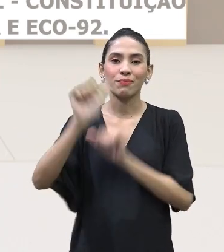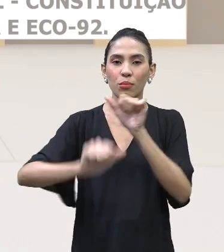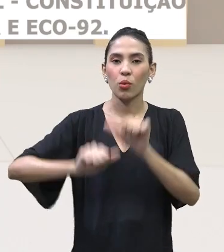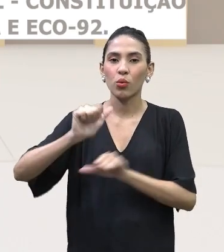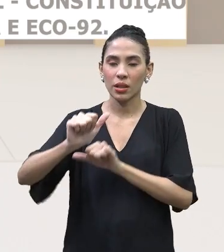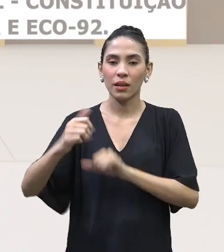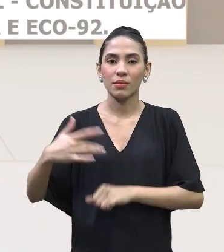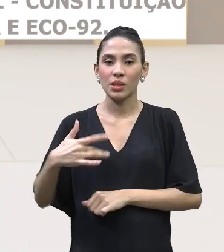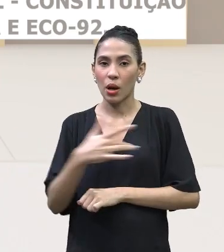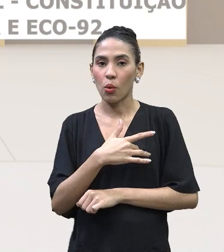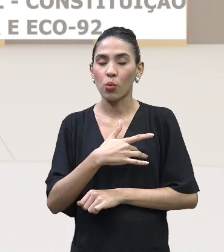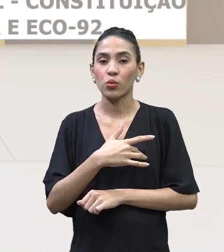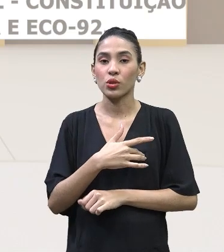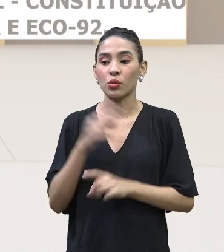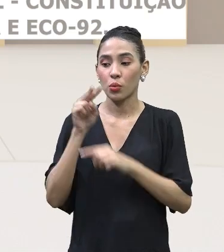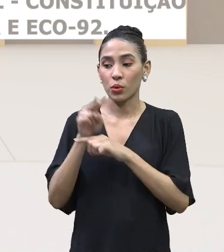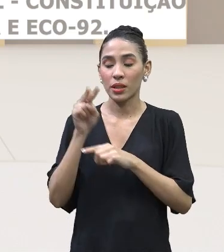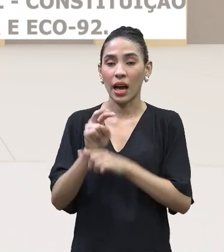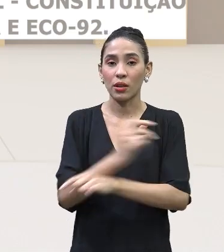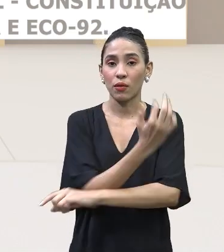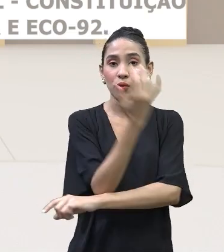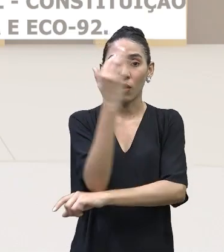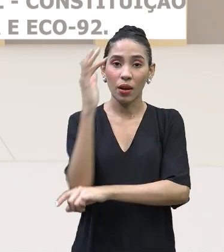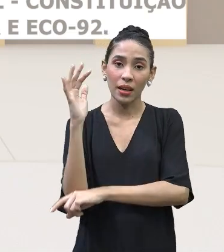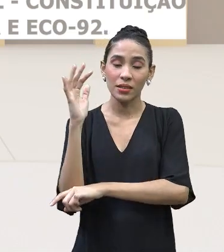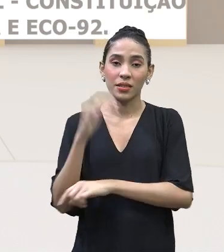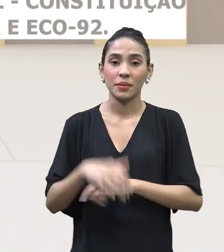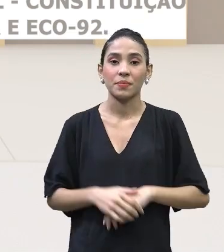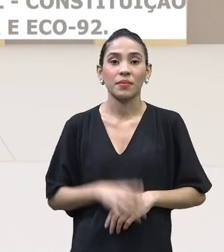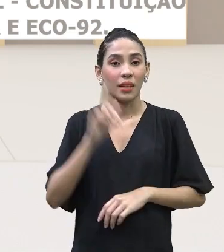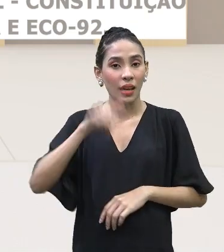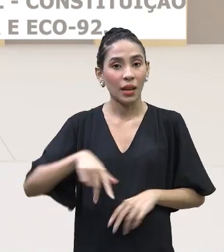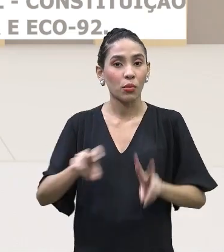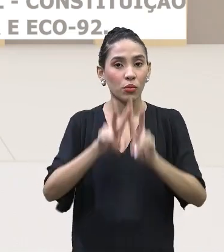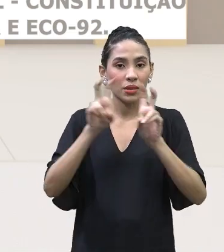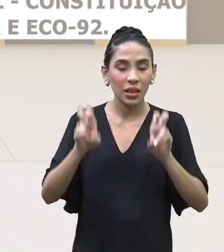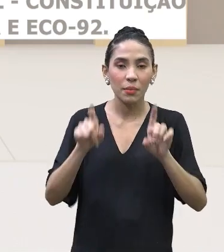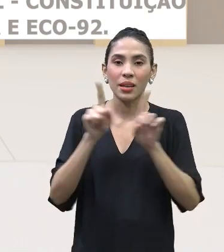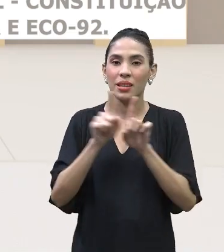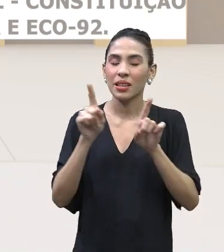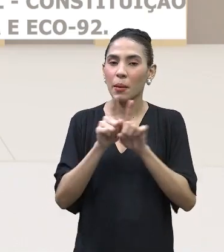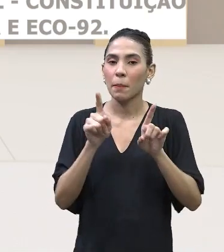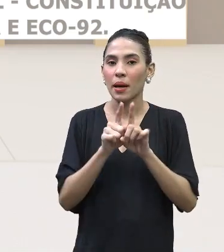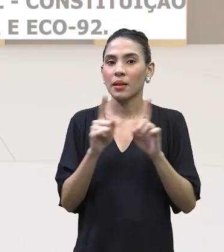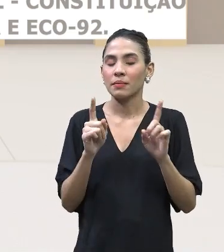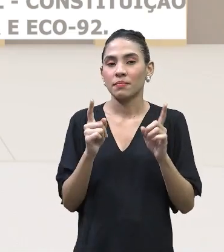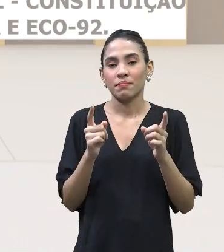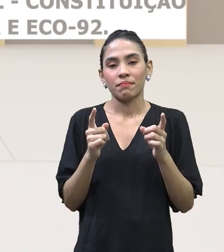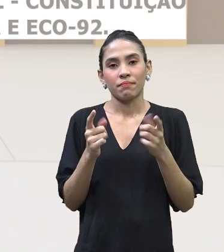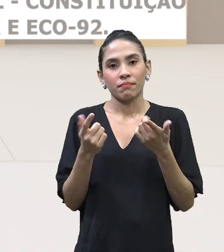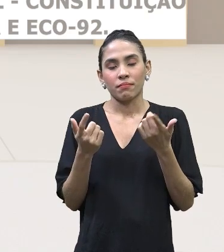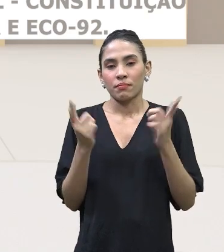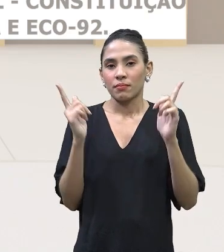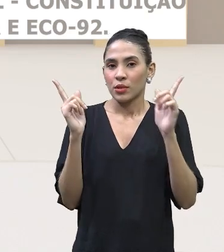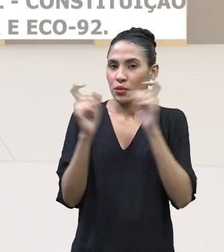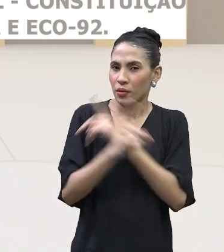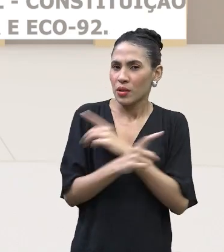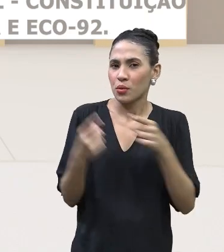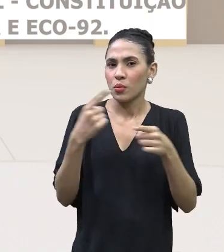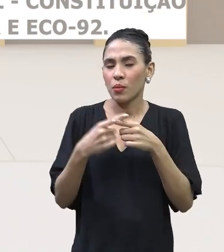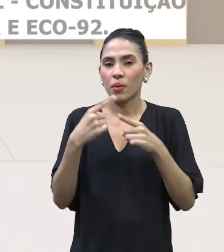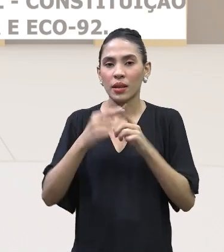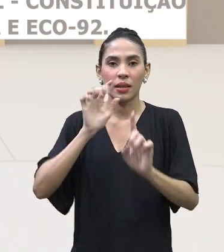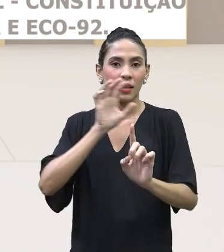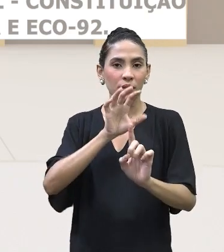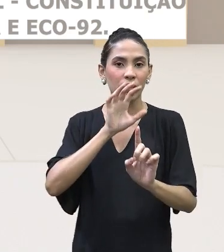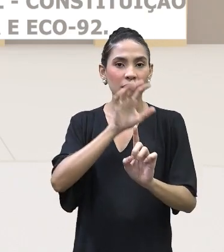saúde da floresta. Isso é uma temática bastante polêmica, até porque grande parte das pessoas